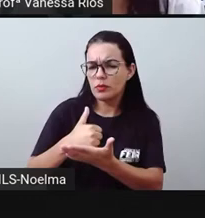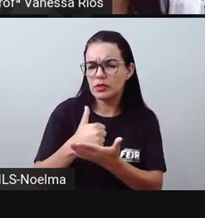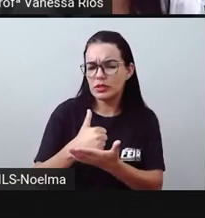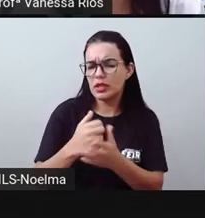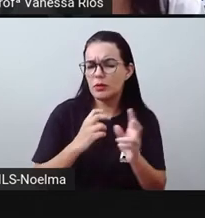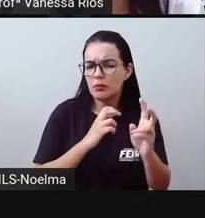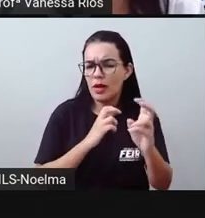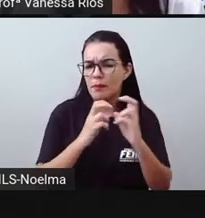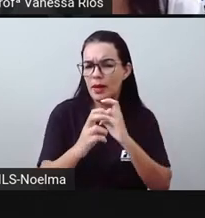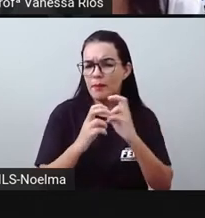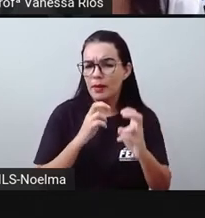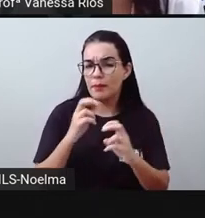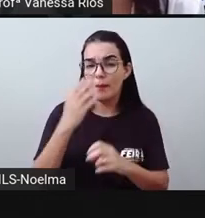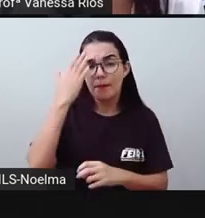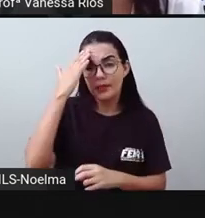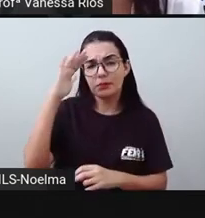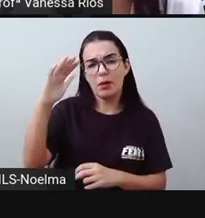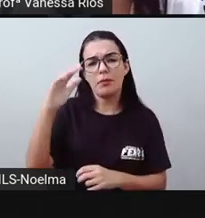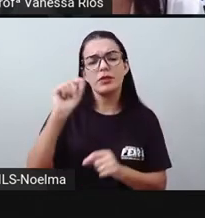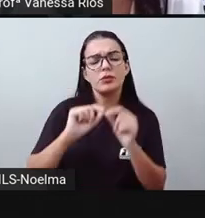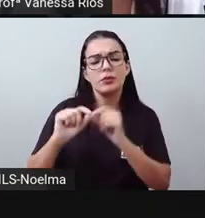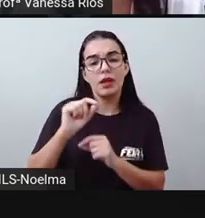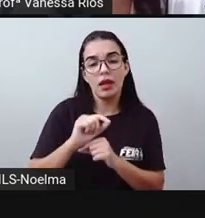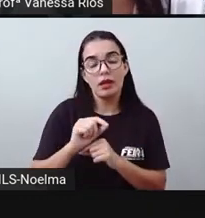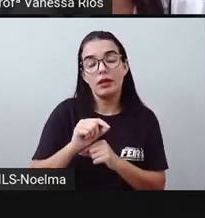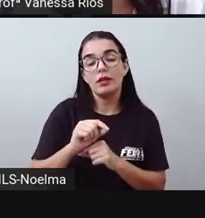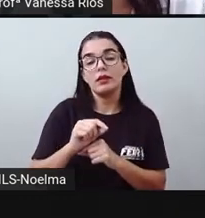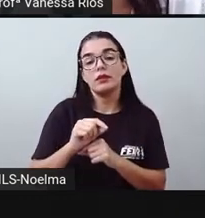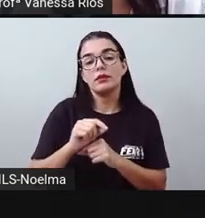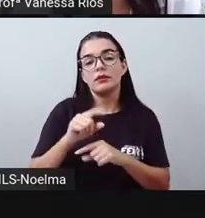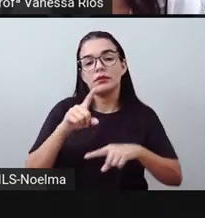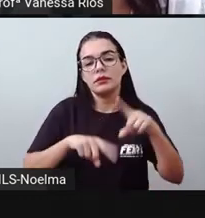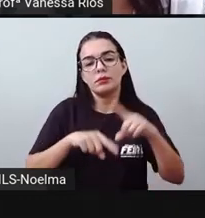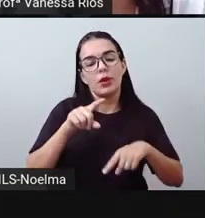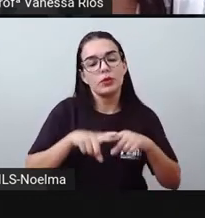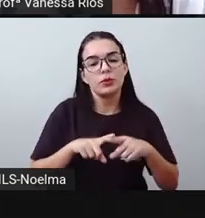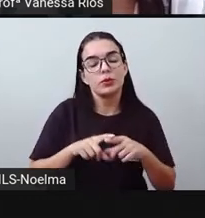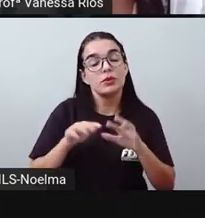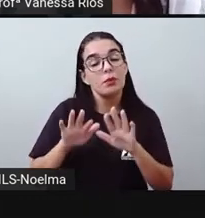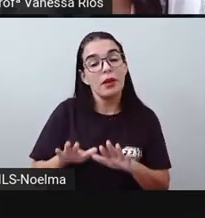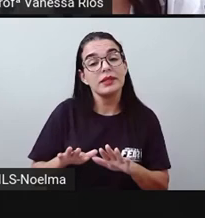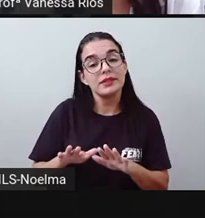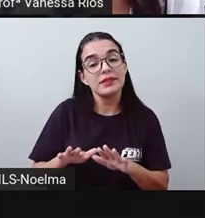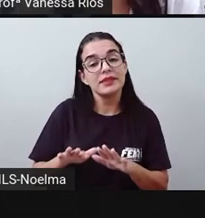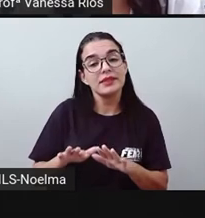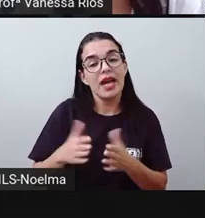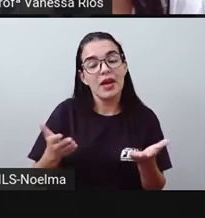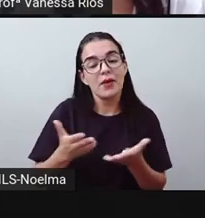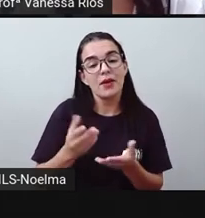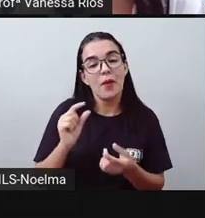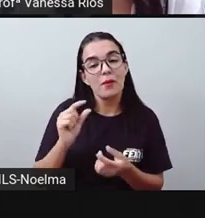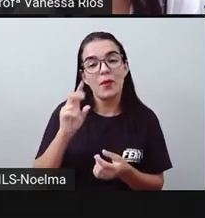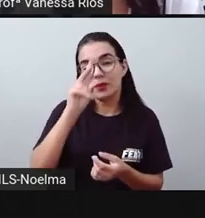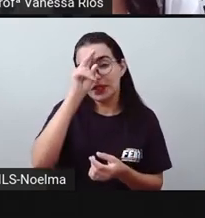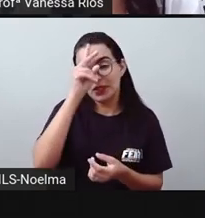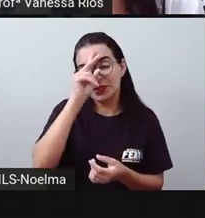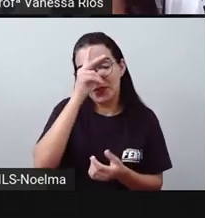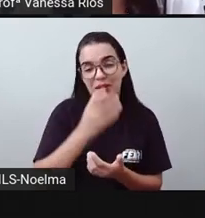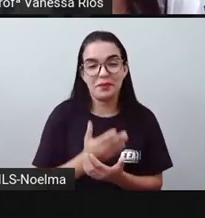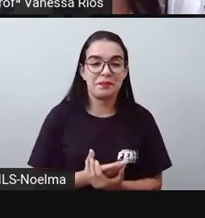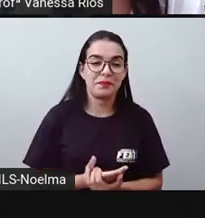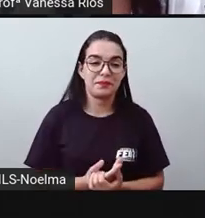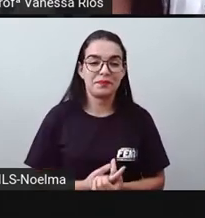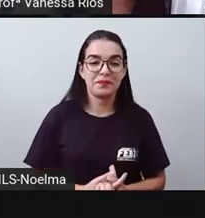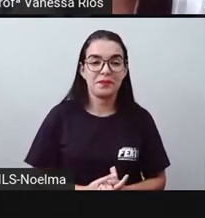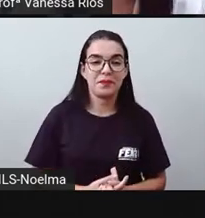no transporte de cargas em nosso país. Mas aí vamos observar então as ferrovias brasileiras dentro da história,